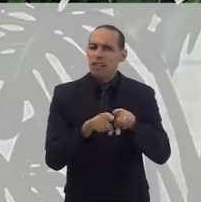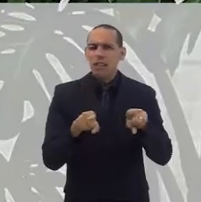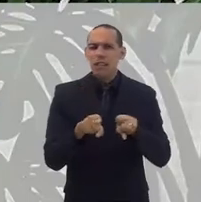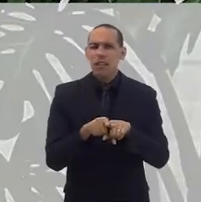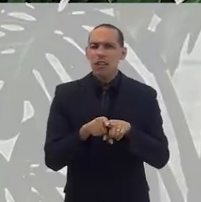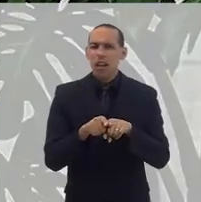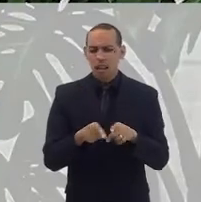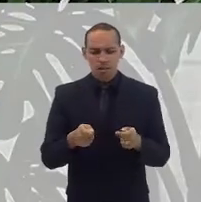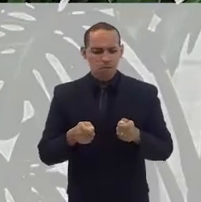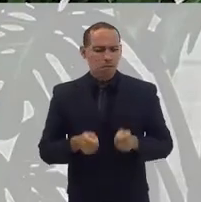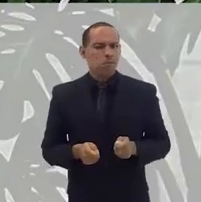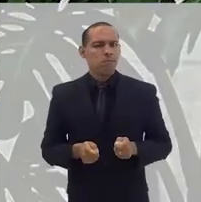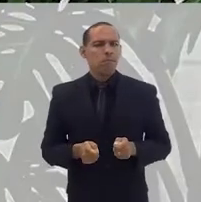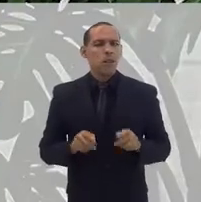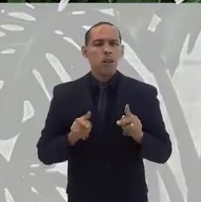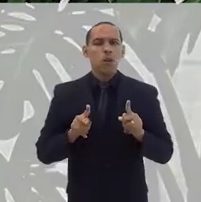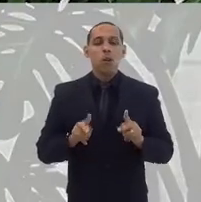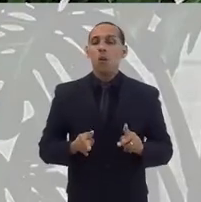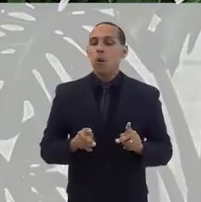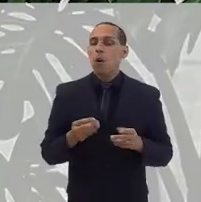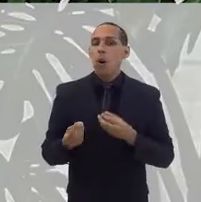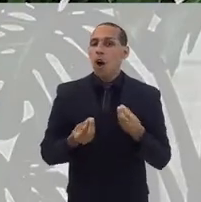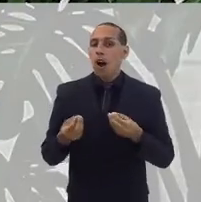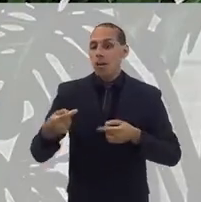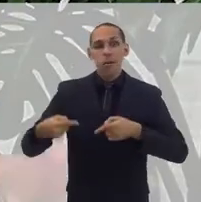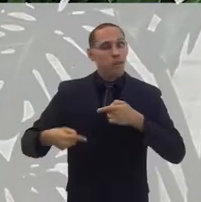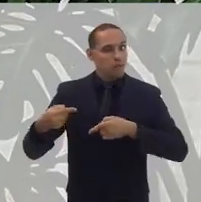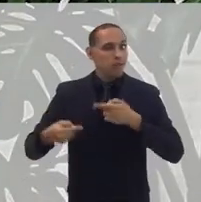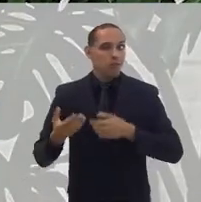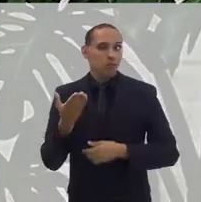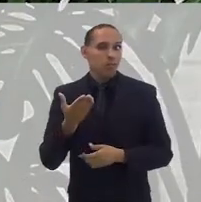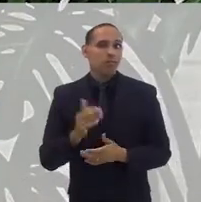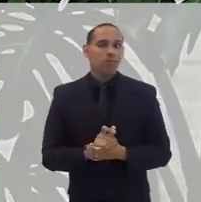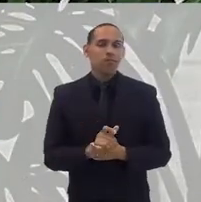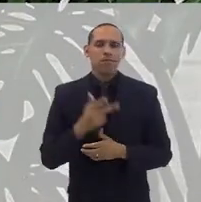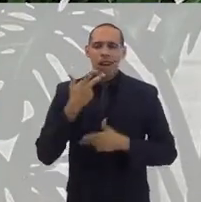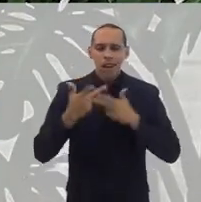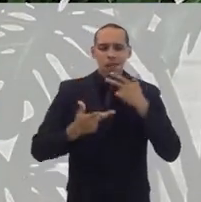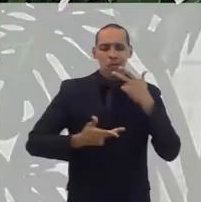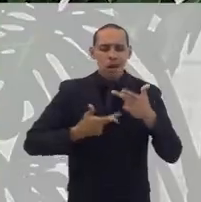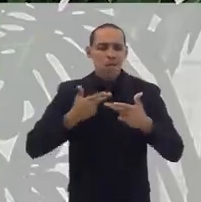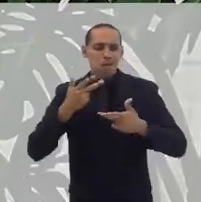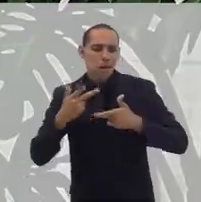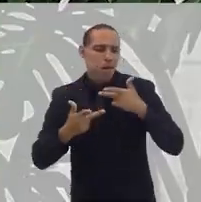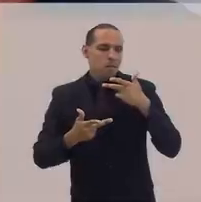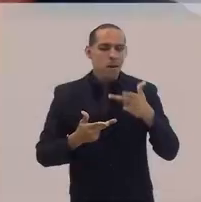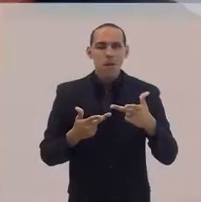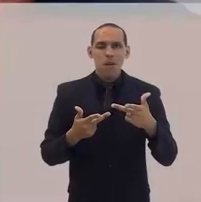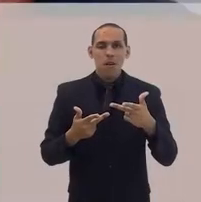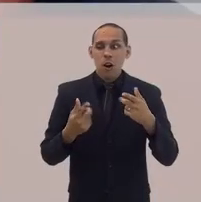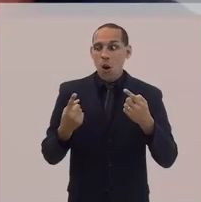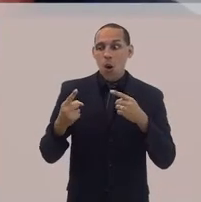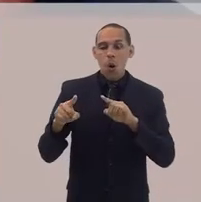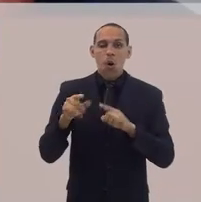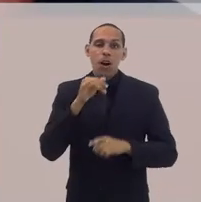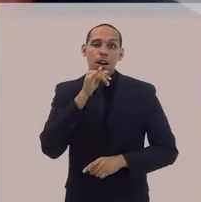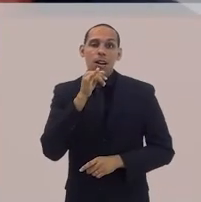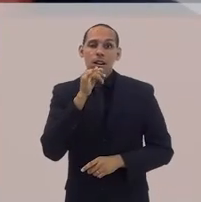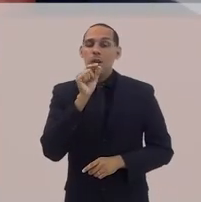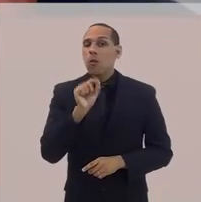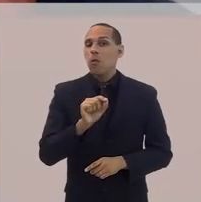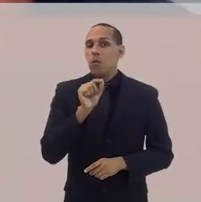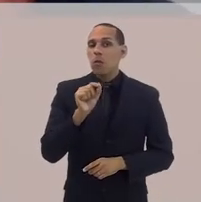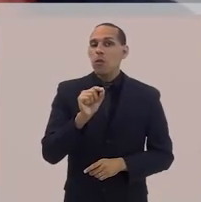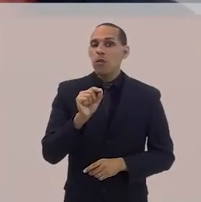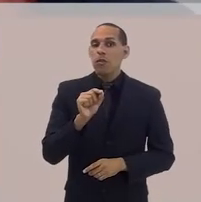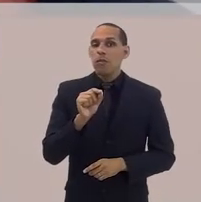também tem se posicionado politicamente, falando, de forma contrária, por